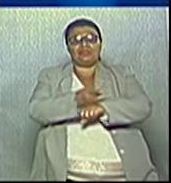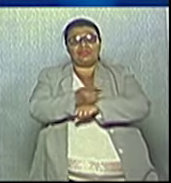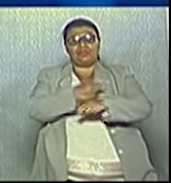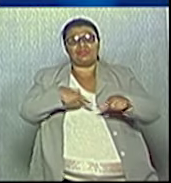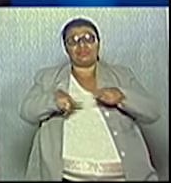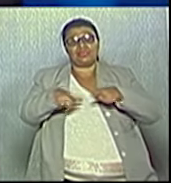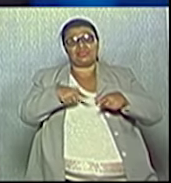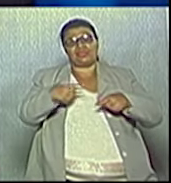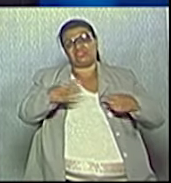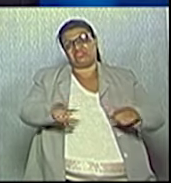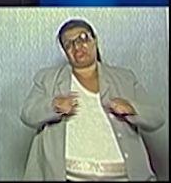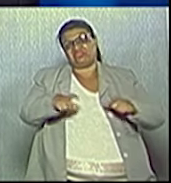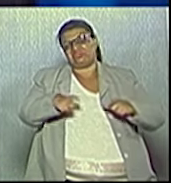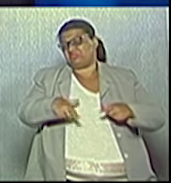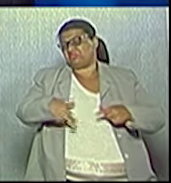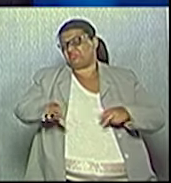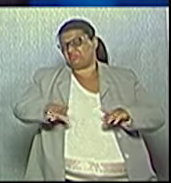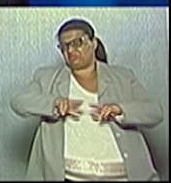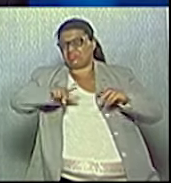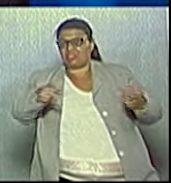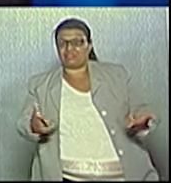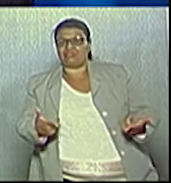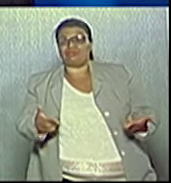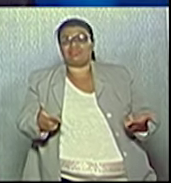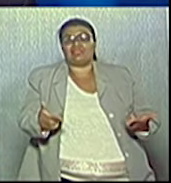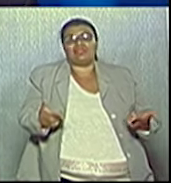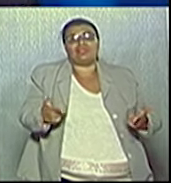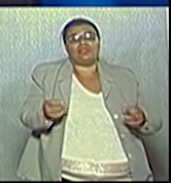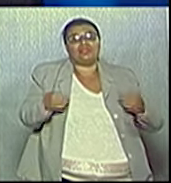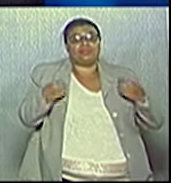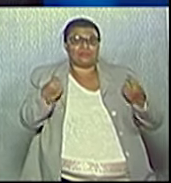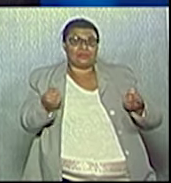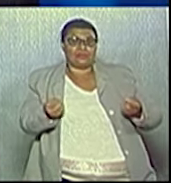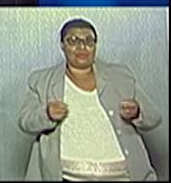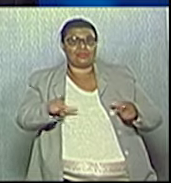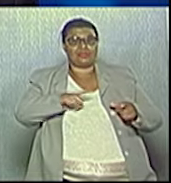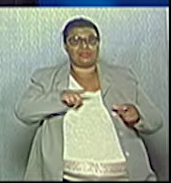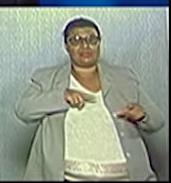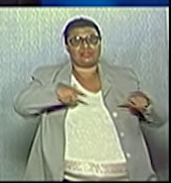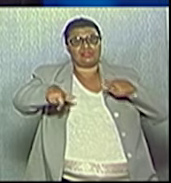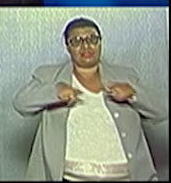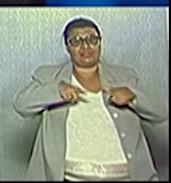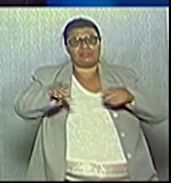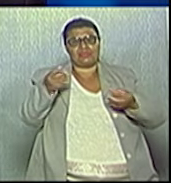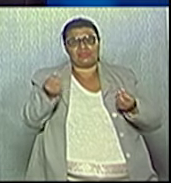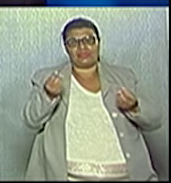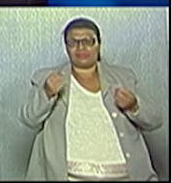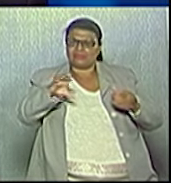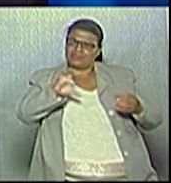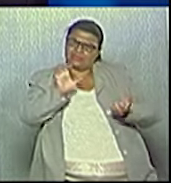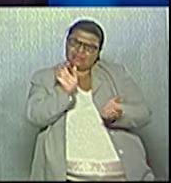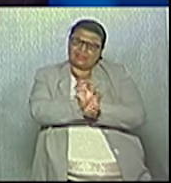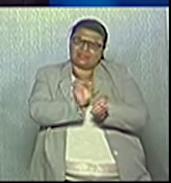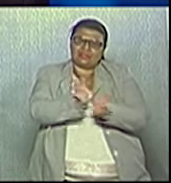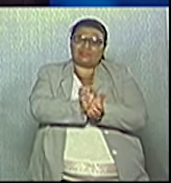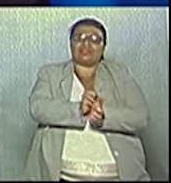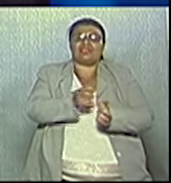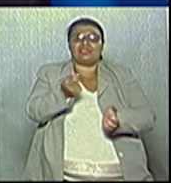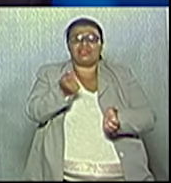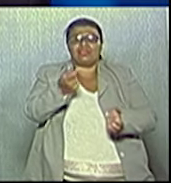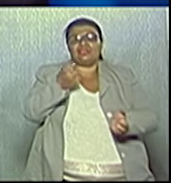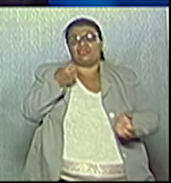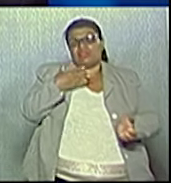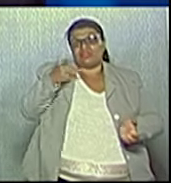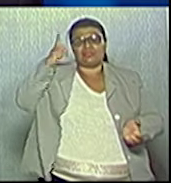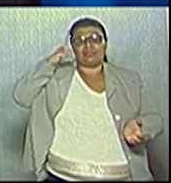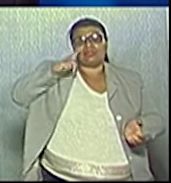compra e serviços são as duas atividades econômicas que mais geram renda para a cidade. Por isso, é preciso mudar, sim,